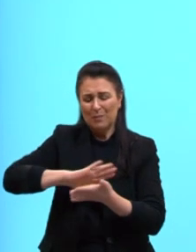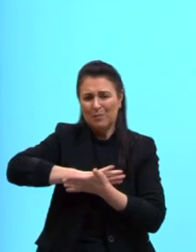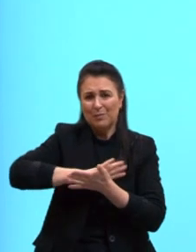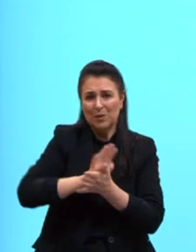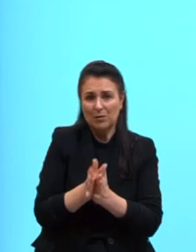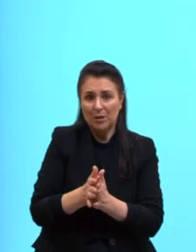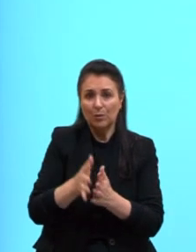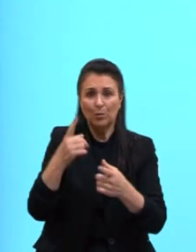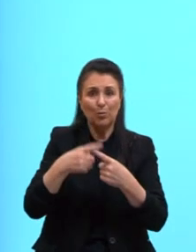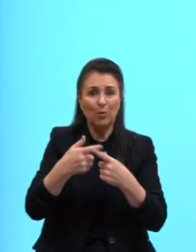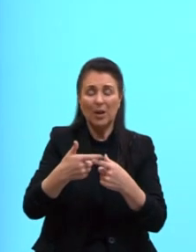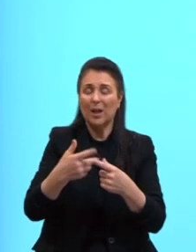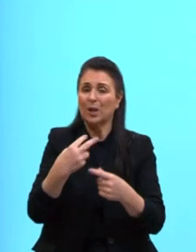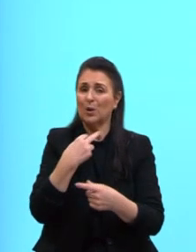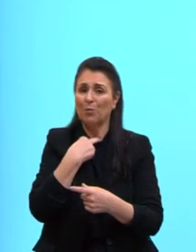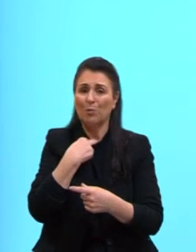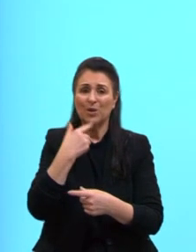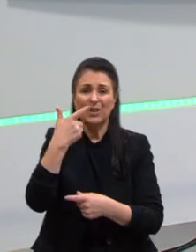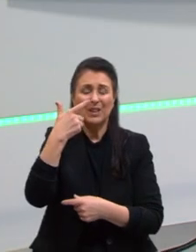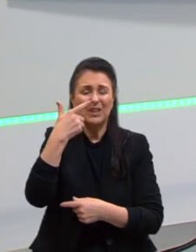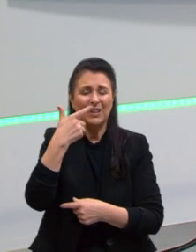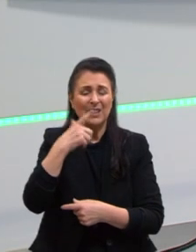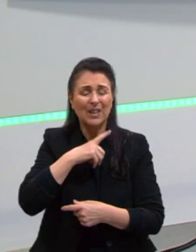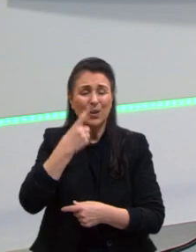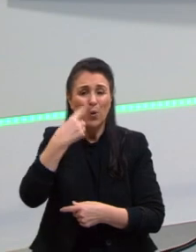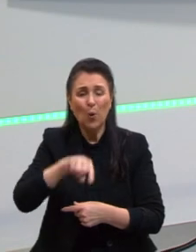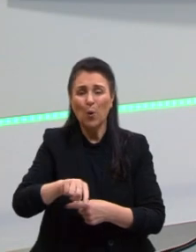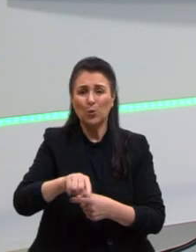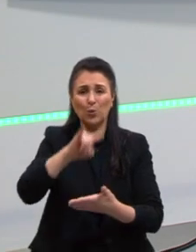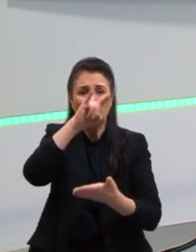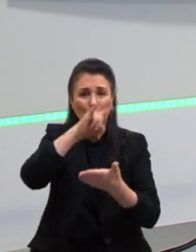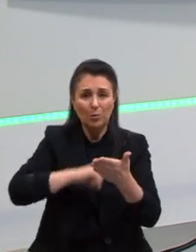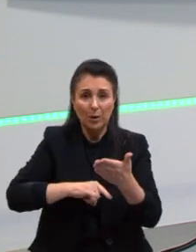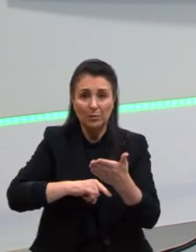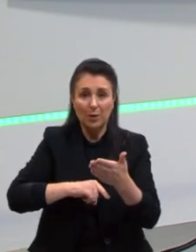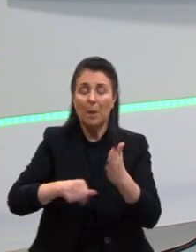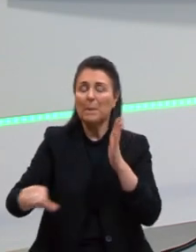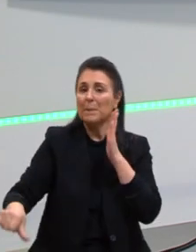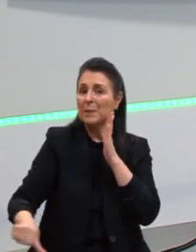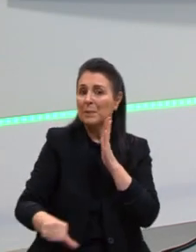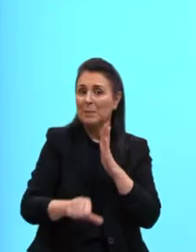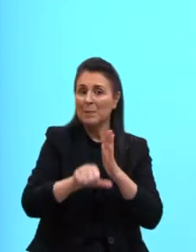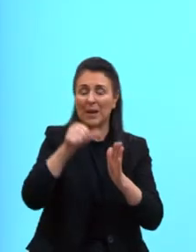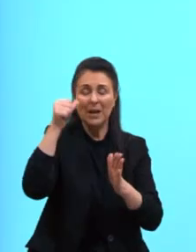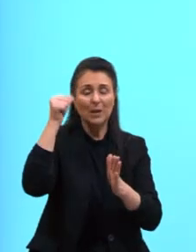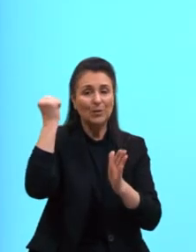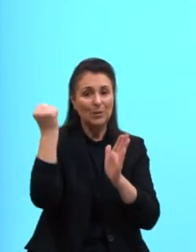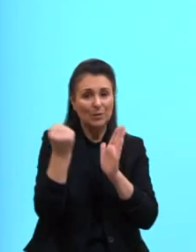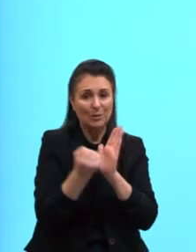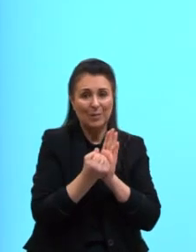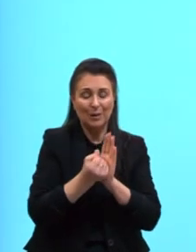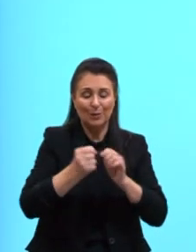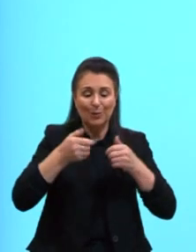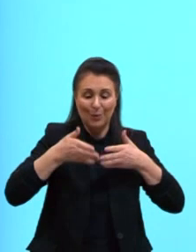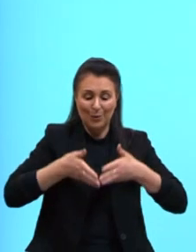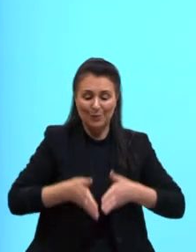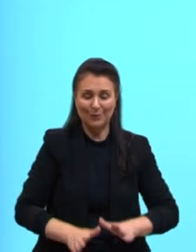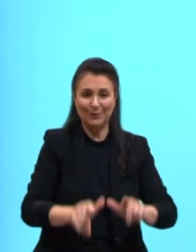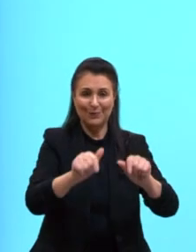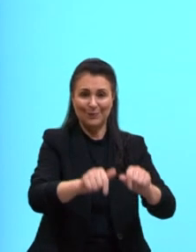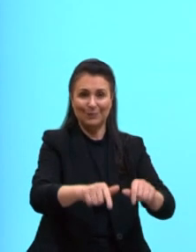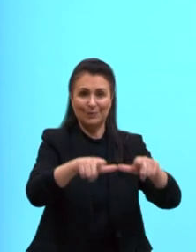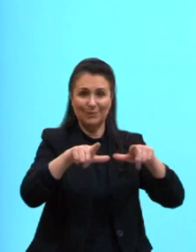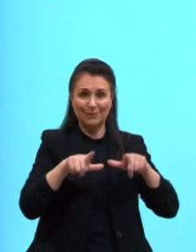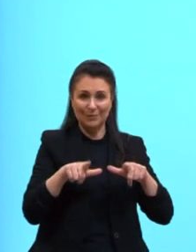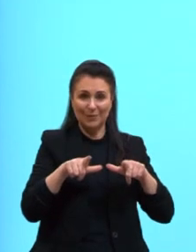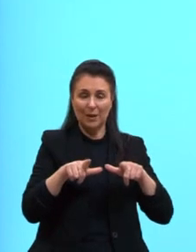poderem ter qualquer outro documento se antes não tiverem sua identificação oficial. Então, ali, população,